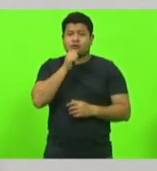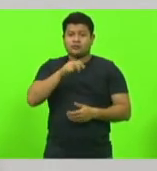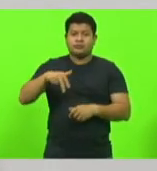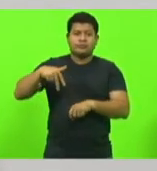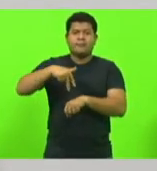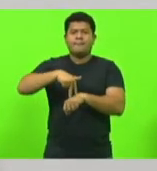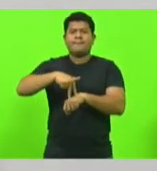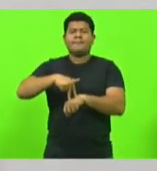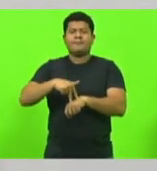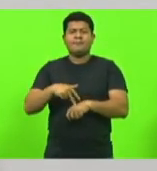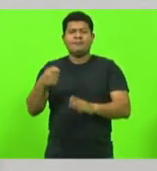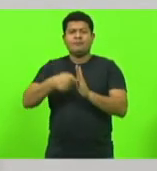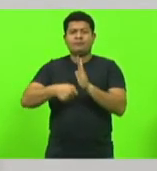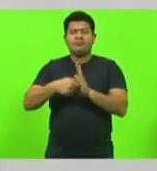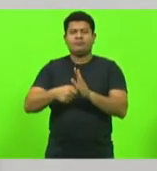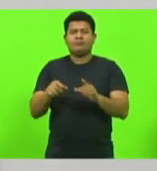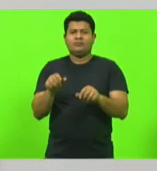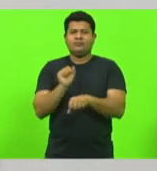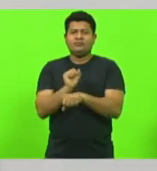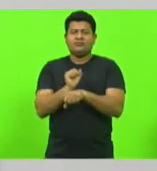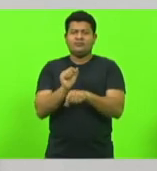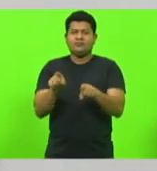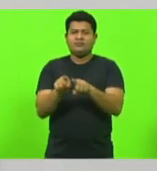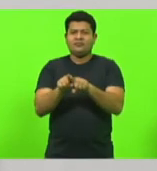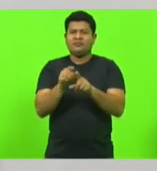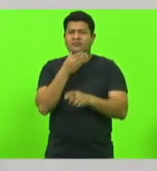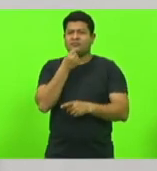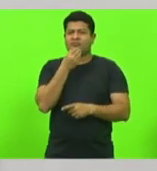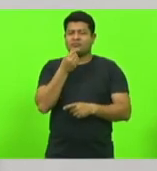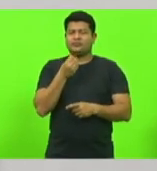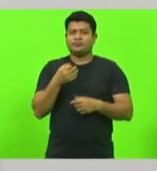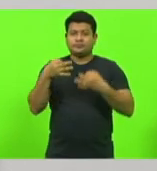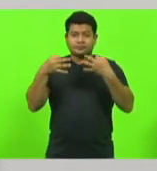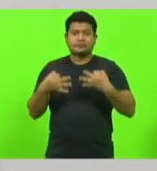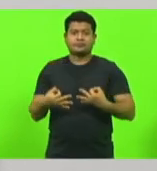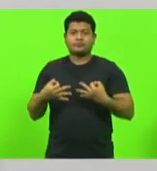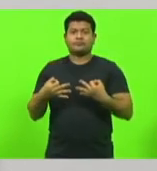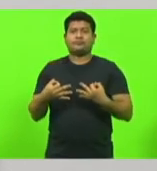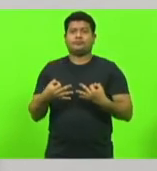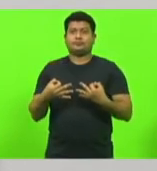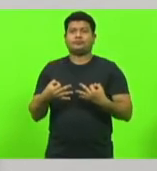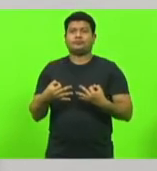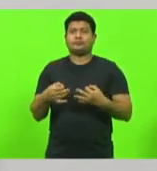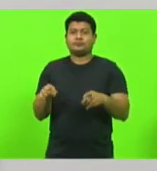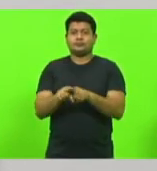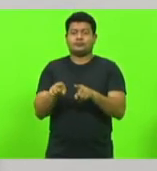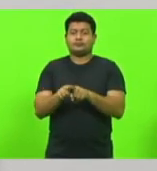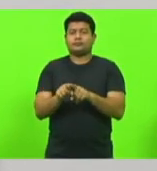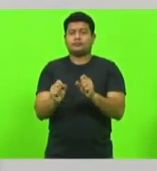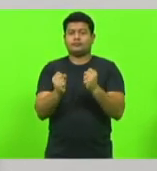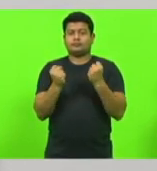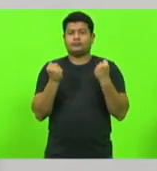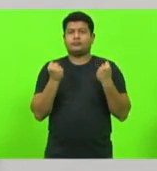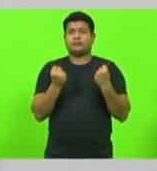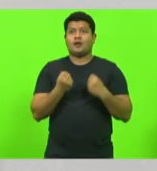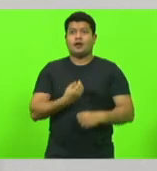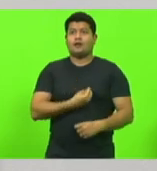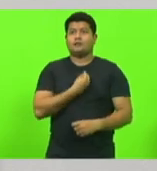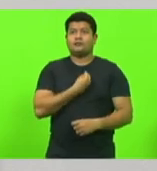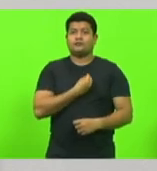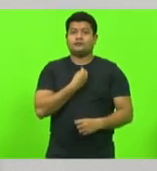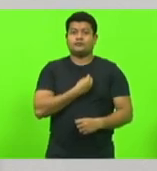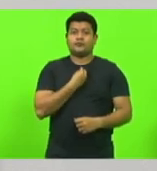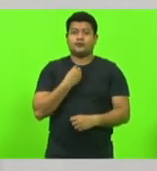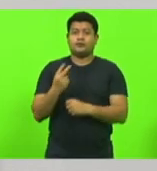homens decentes também desse Estado se coloquem em pé na defesa da vida e da